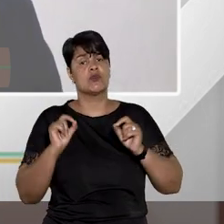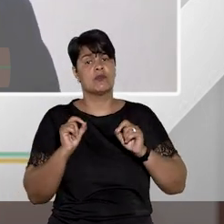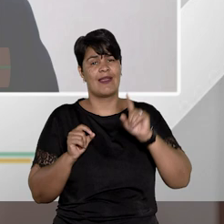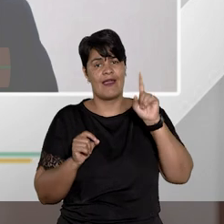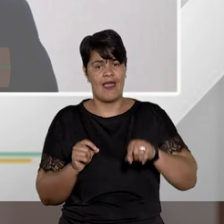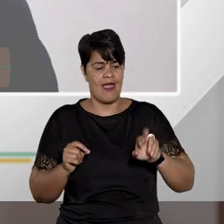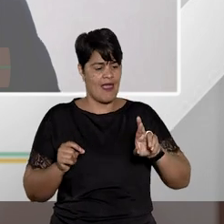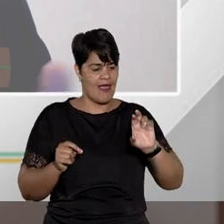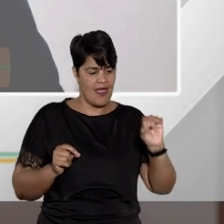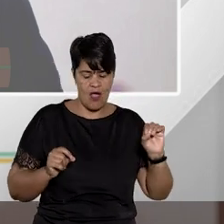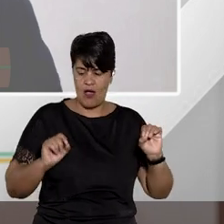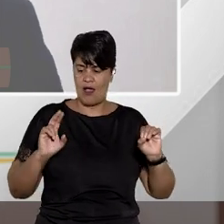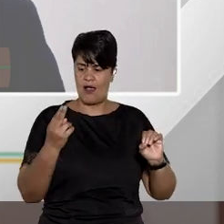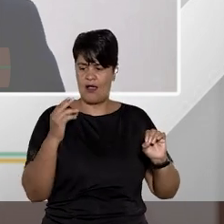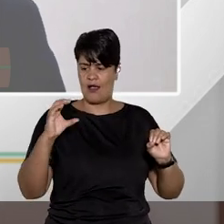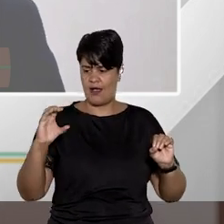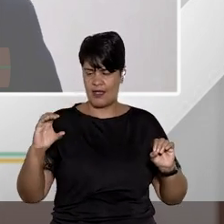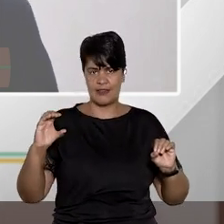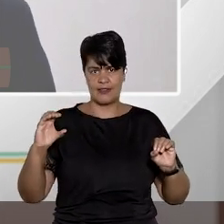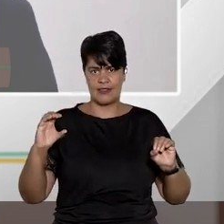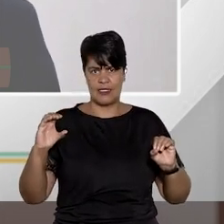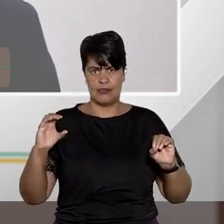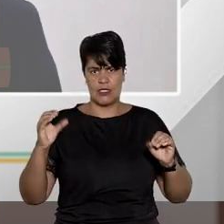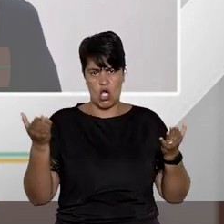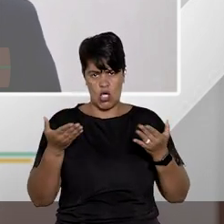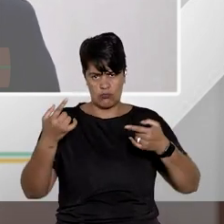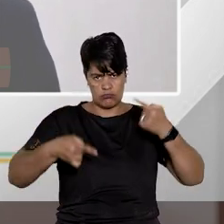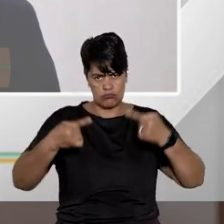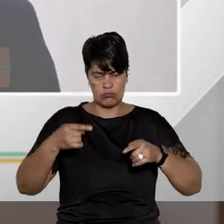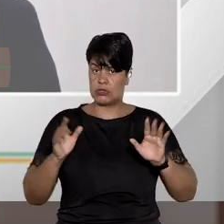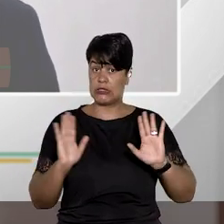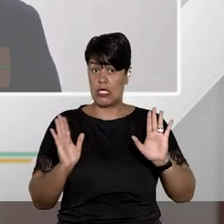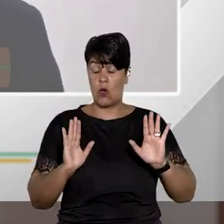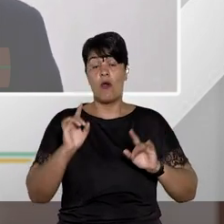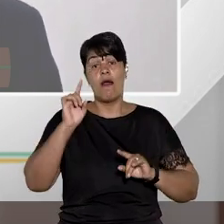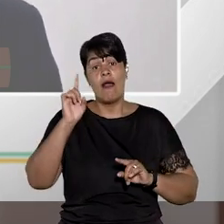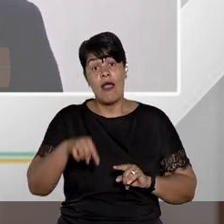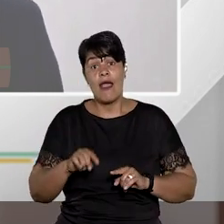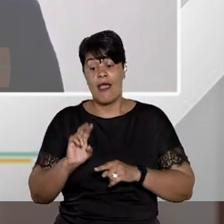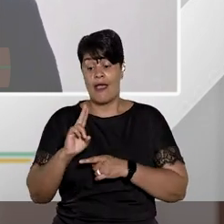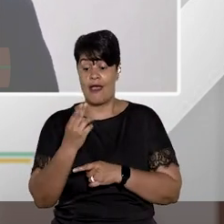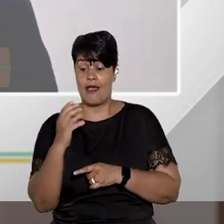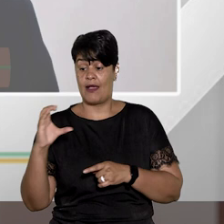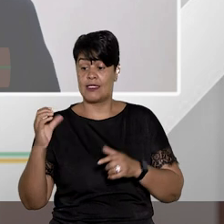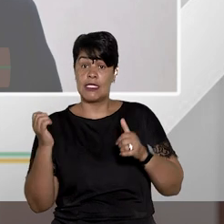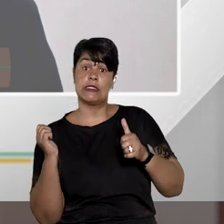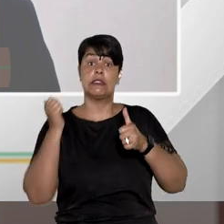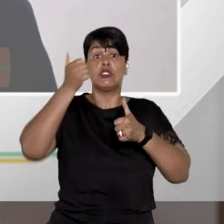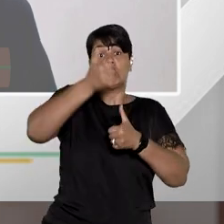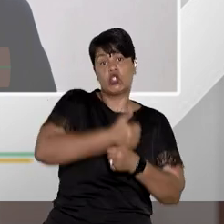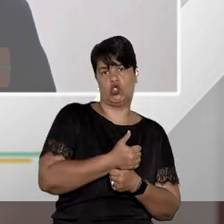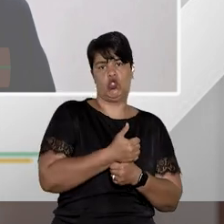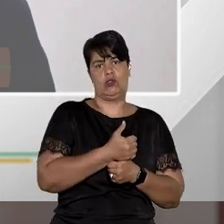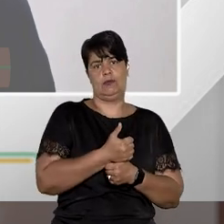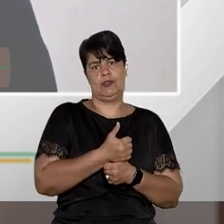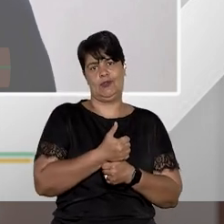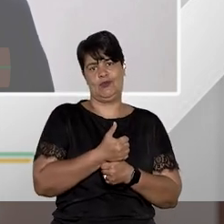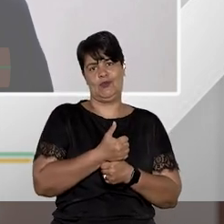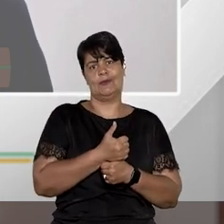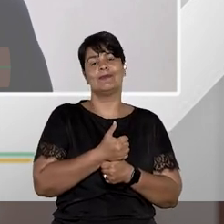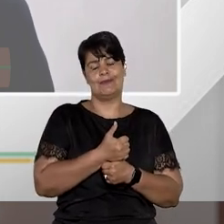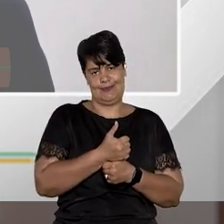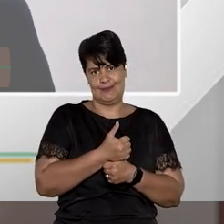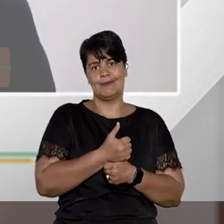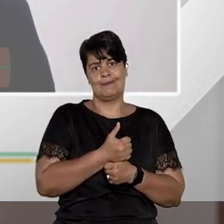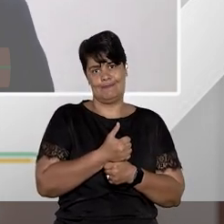e recurso especial, habeas corpus e apelação, é o habeas corpus no lugar do recurso ordinário em